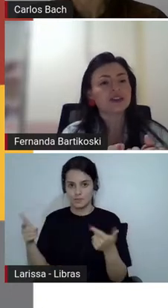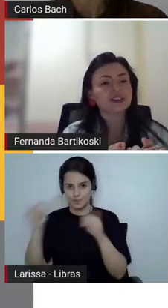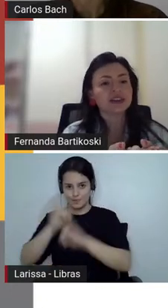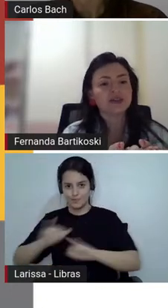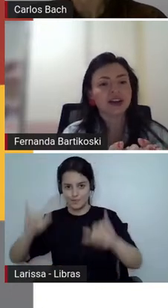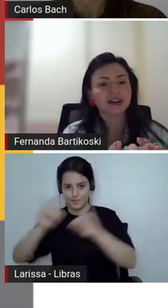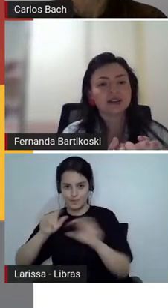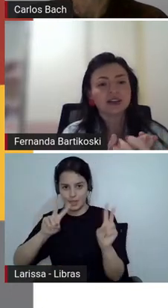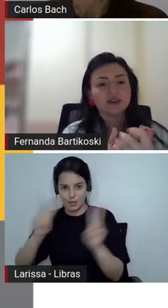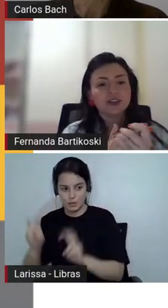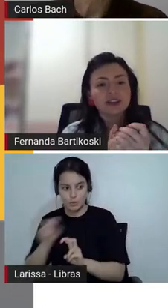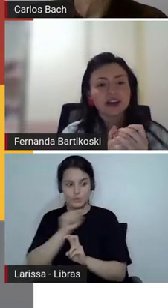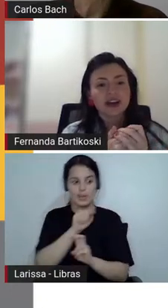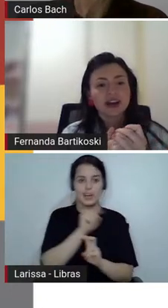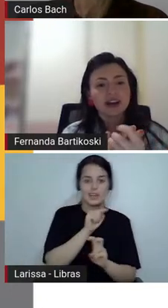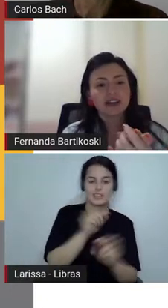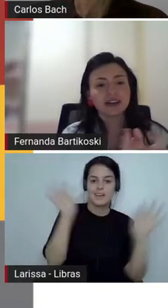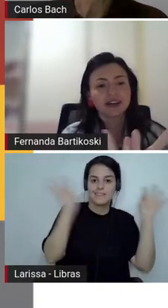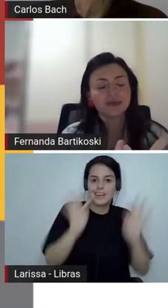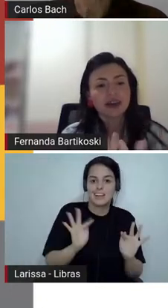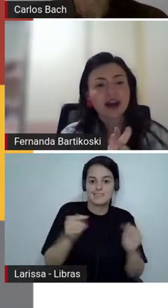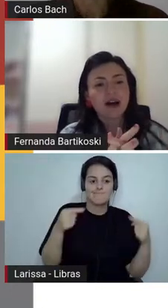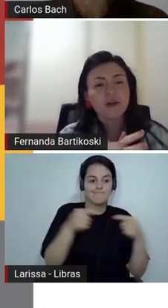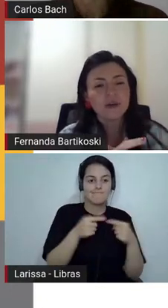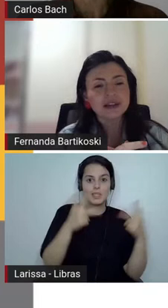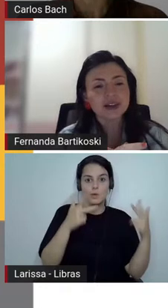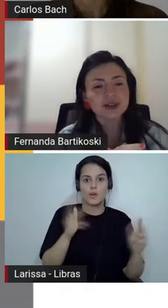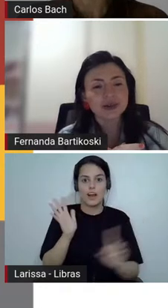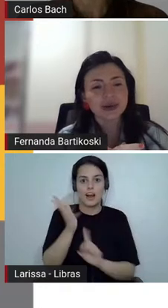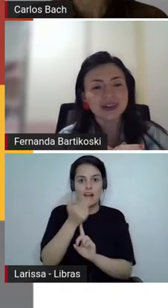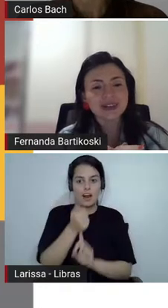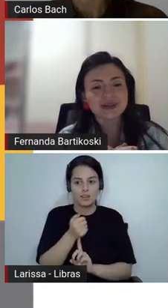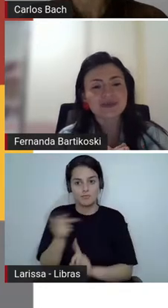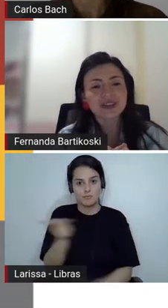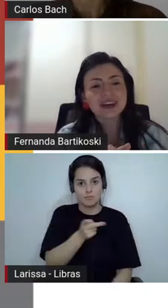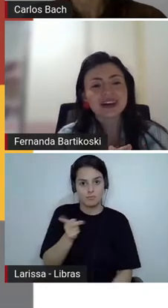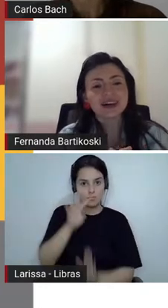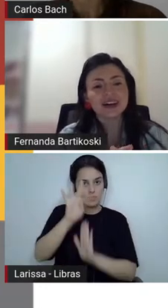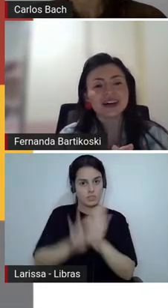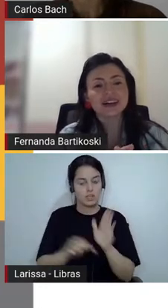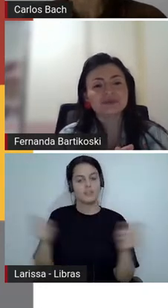com a arte de ser feliz então eu vou destacar aqui algumas questões